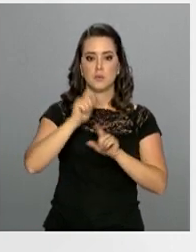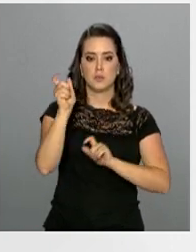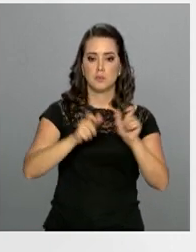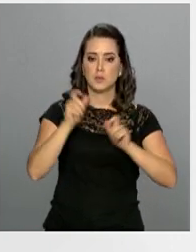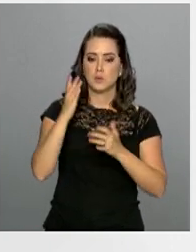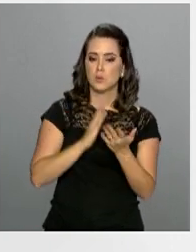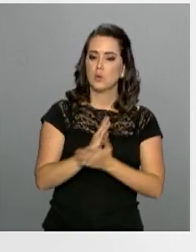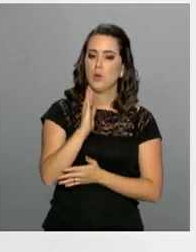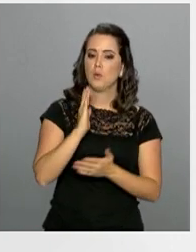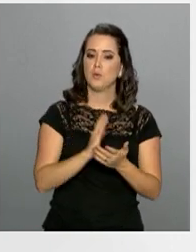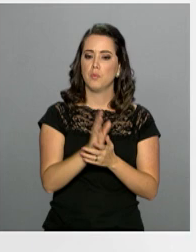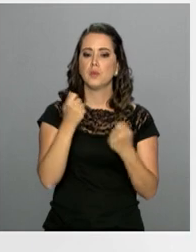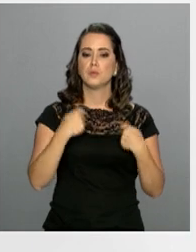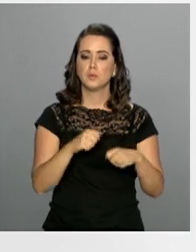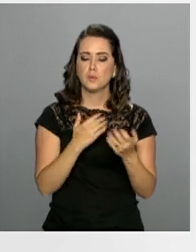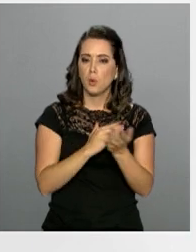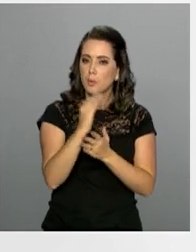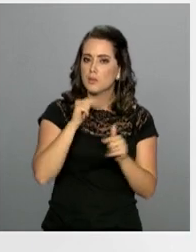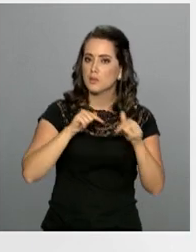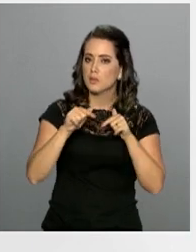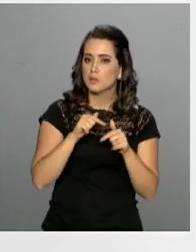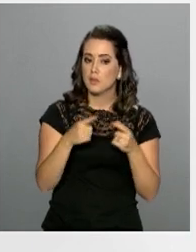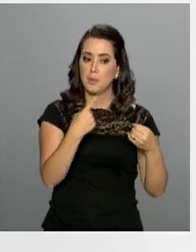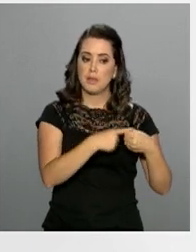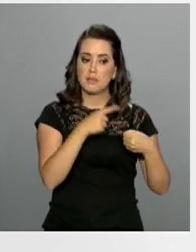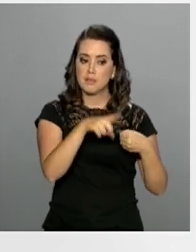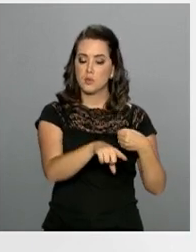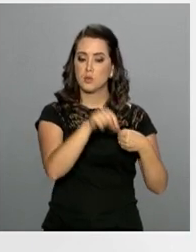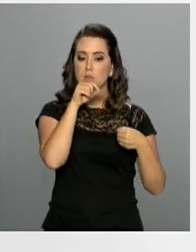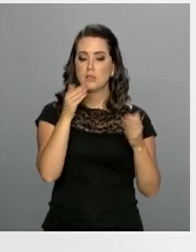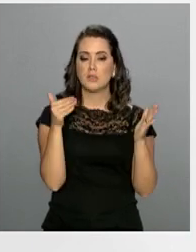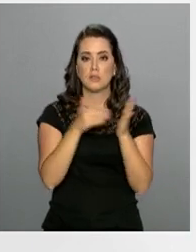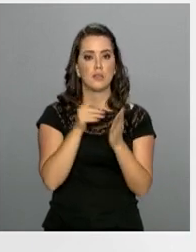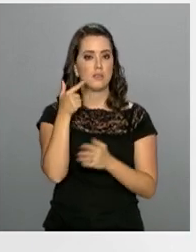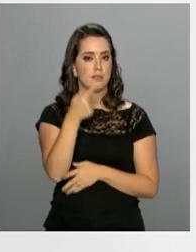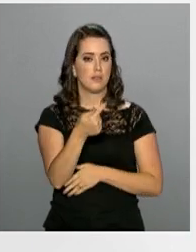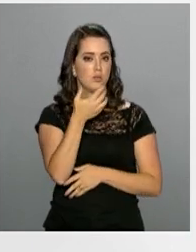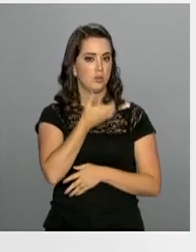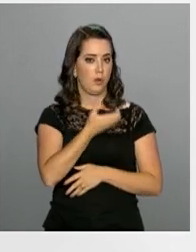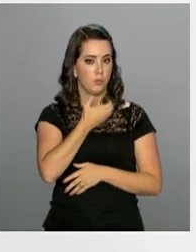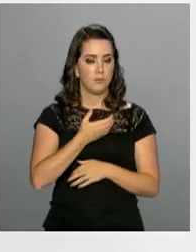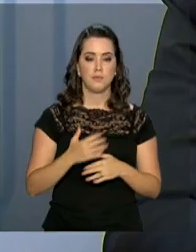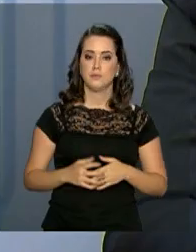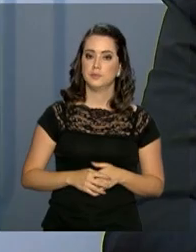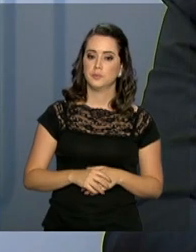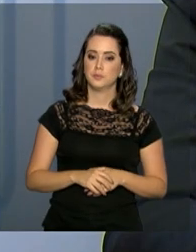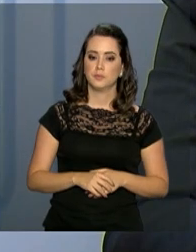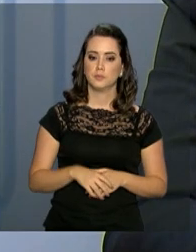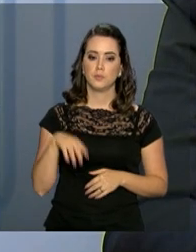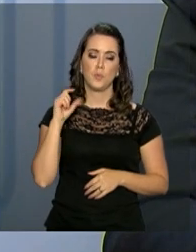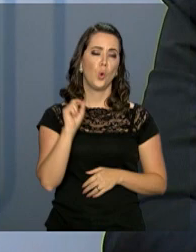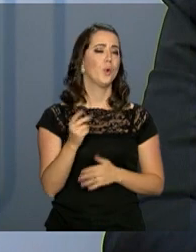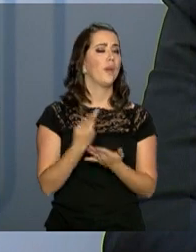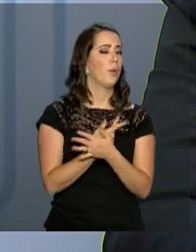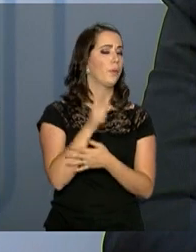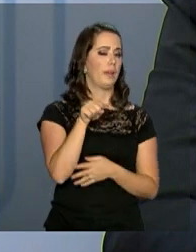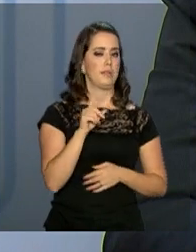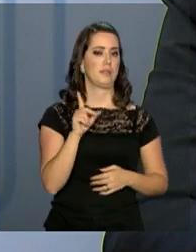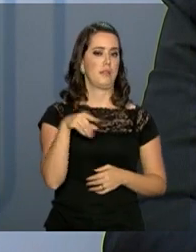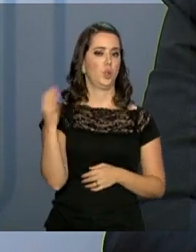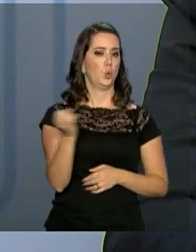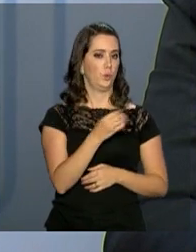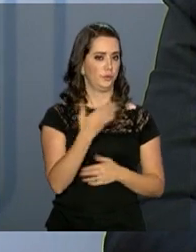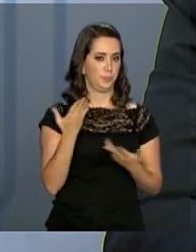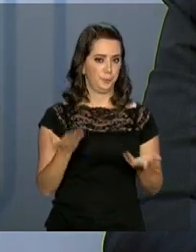aprovados devem iniciar as atividades no município selecionado até o dia 7 de dezembro. O que vai acontecer que é